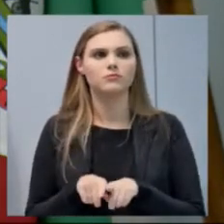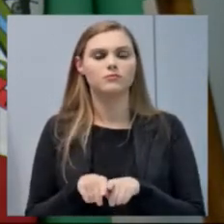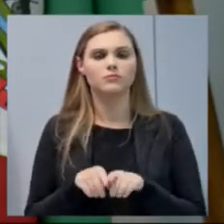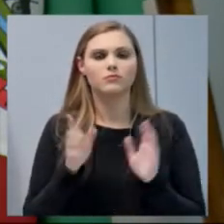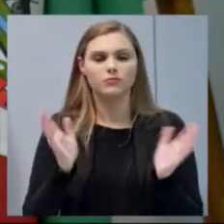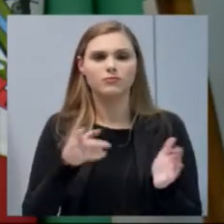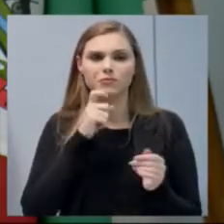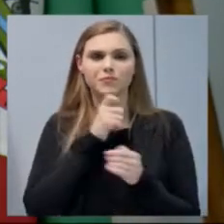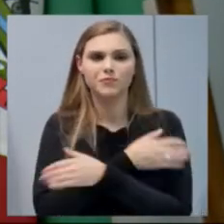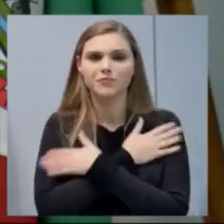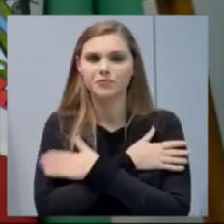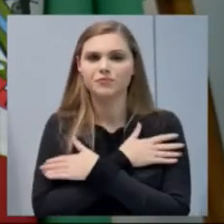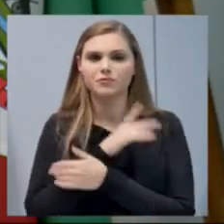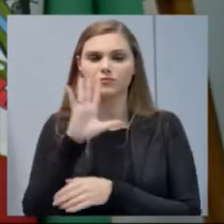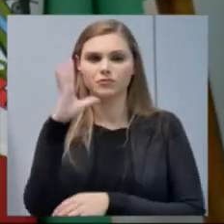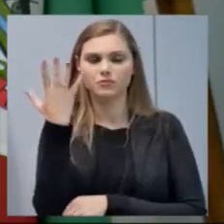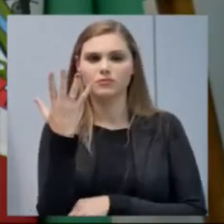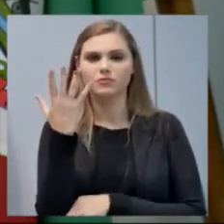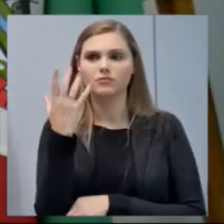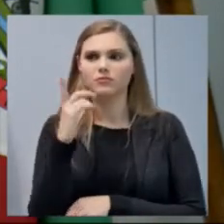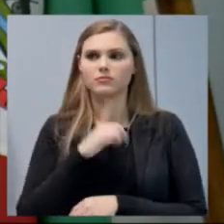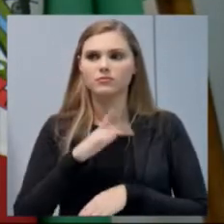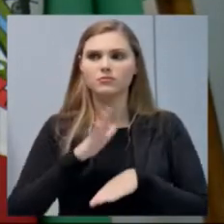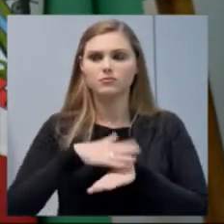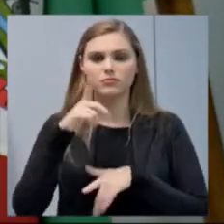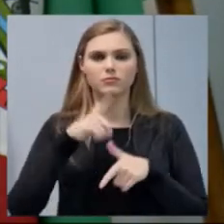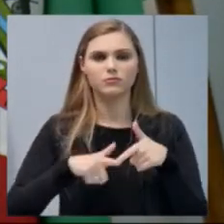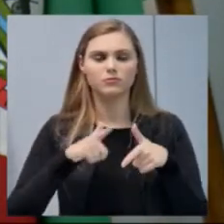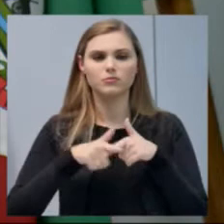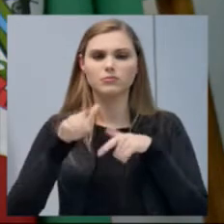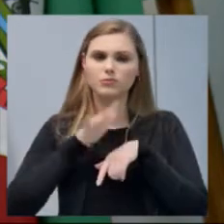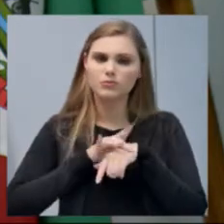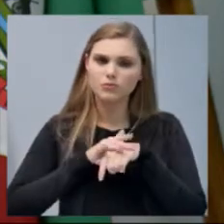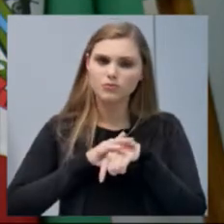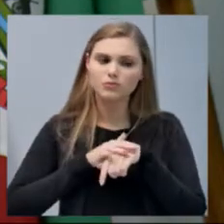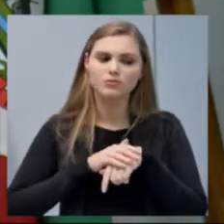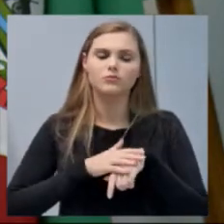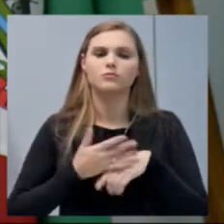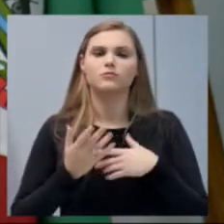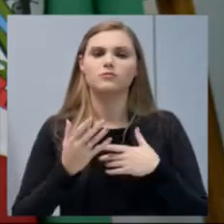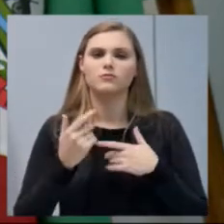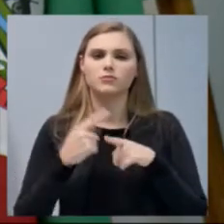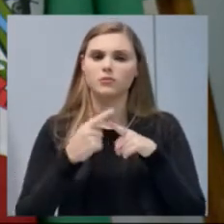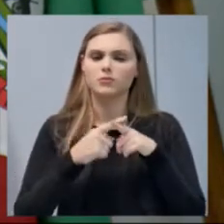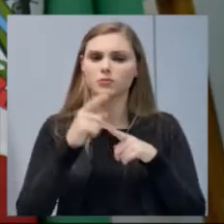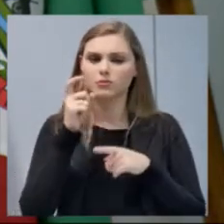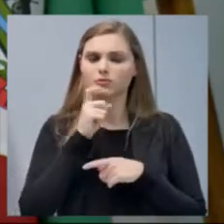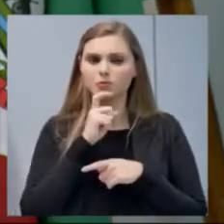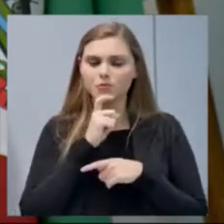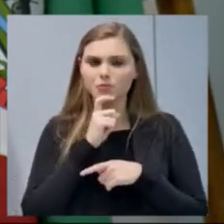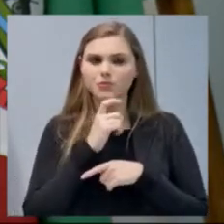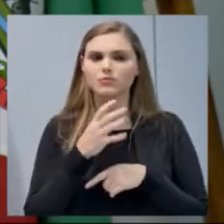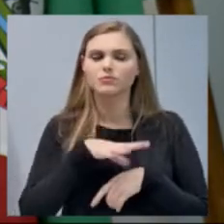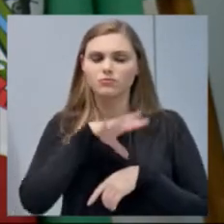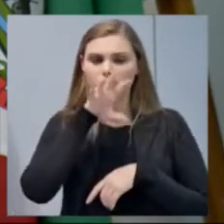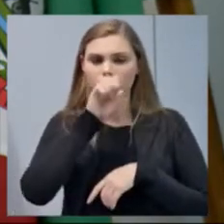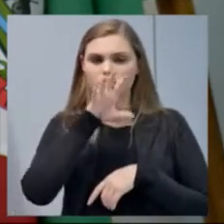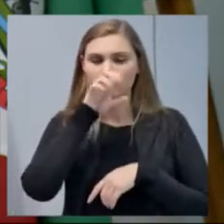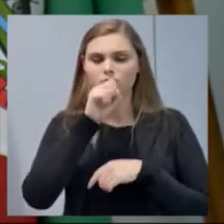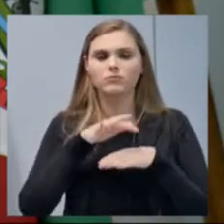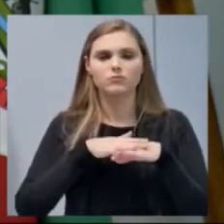frio, aumenta as consequências de doenças ocasionais do momento de respiração,